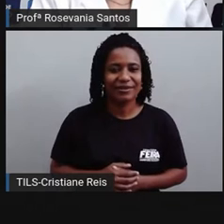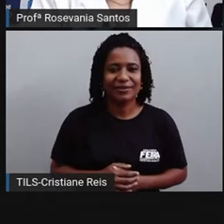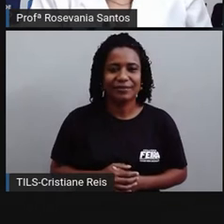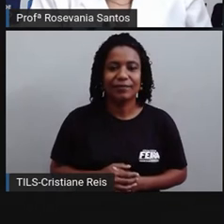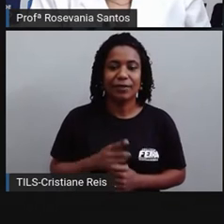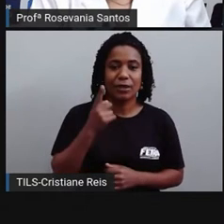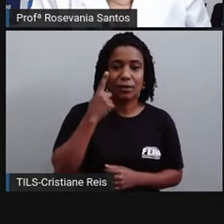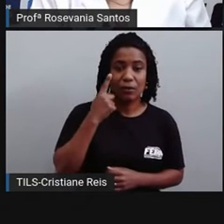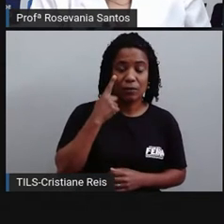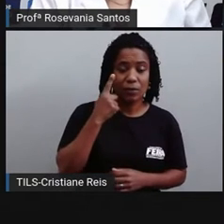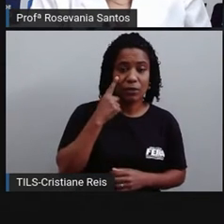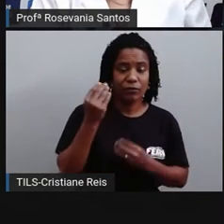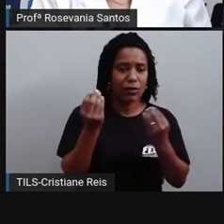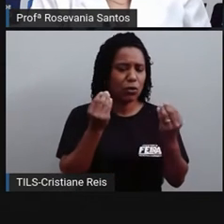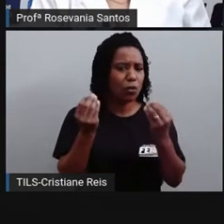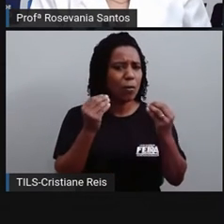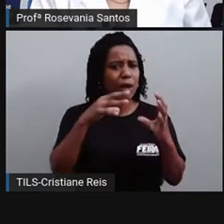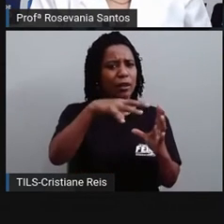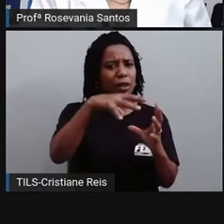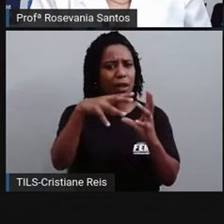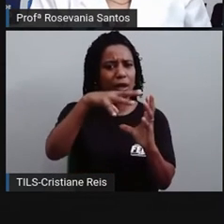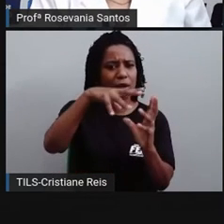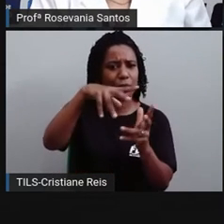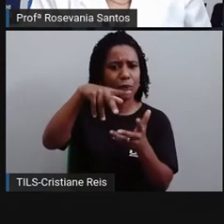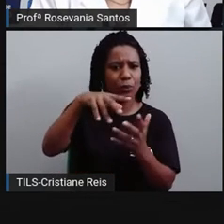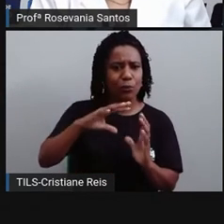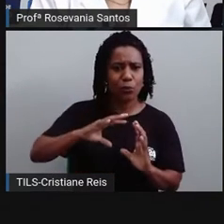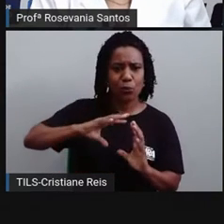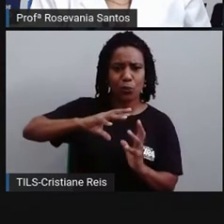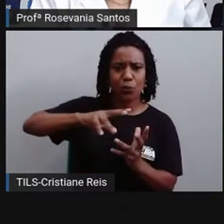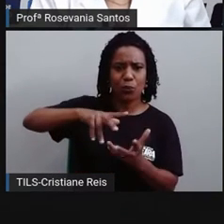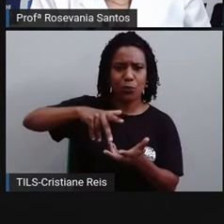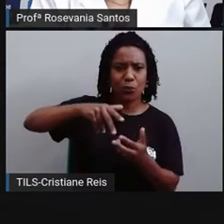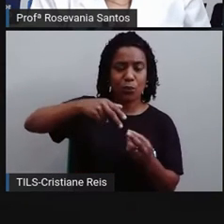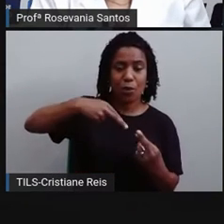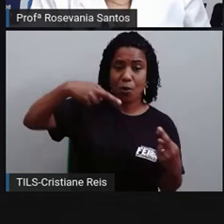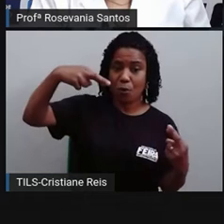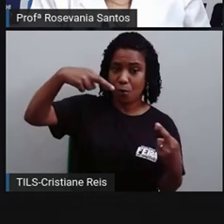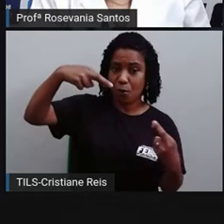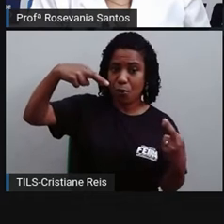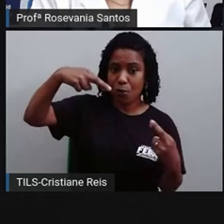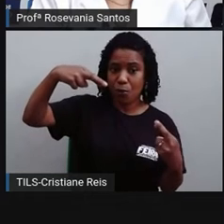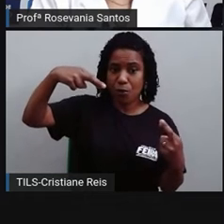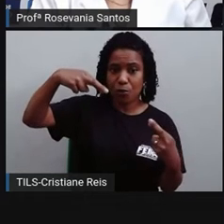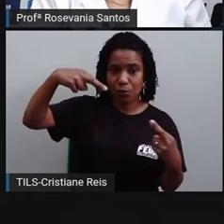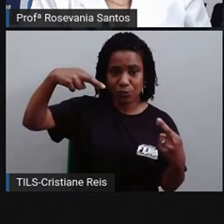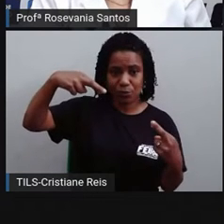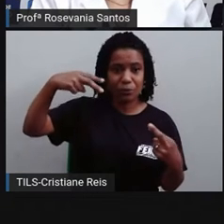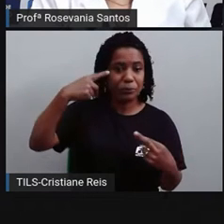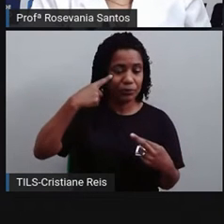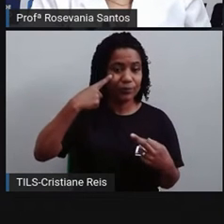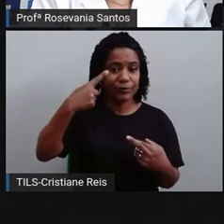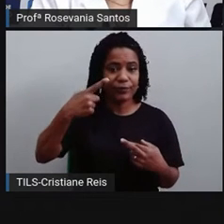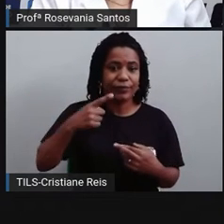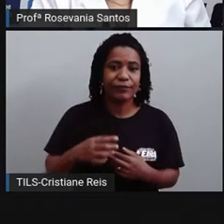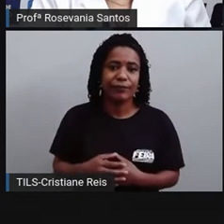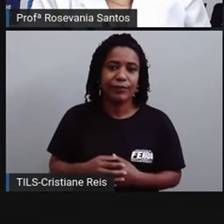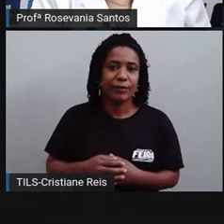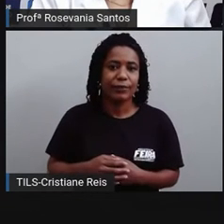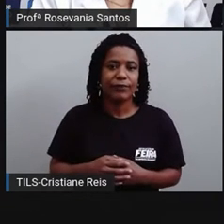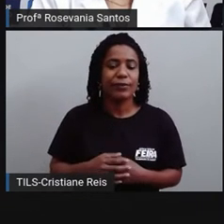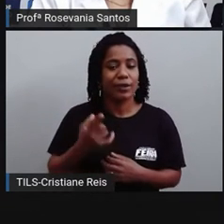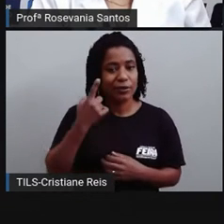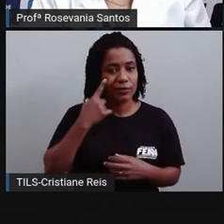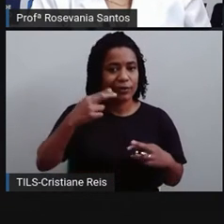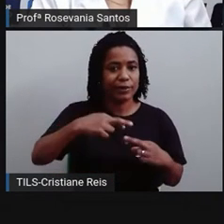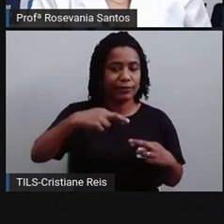entender aí essa inclinaçãozinha, né? Aqui tem o eixo de rotação da terra, que eu falei para vocês, que é inclinado nos 23